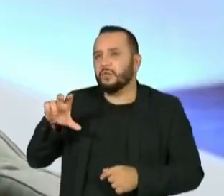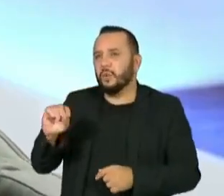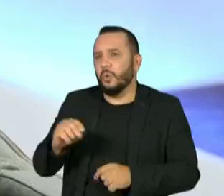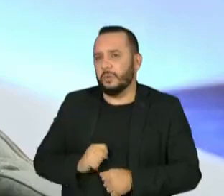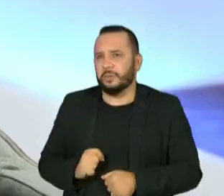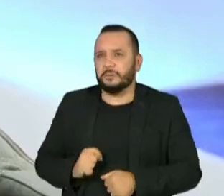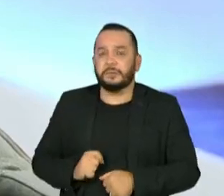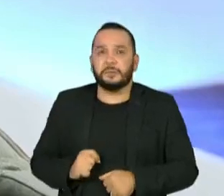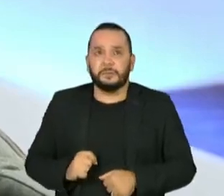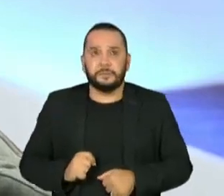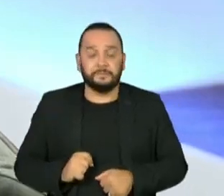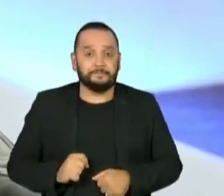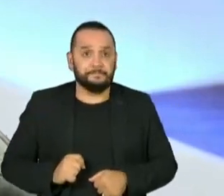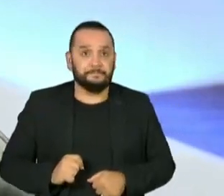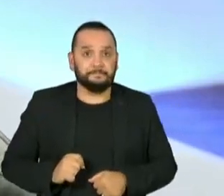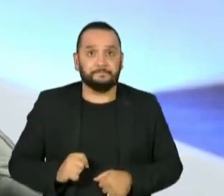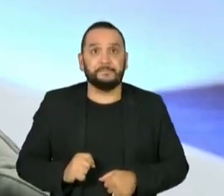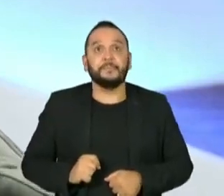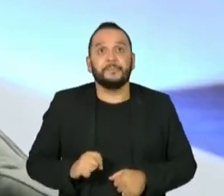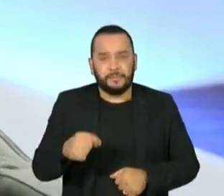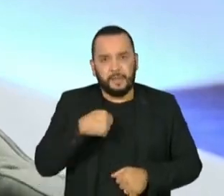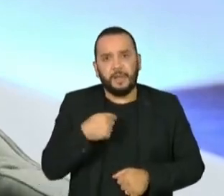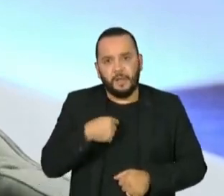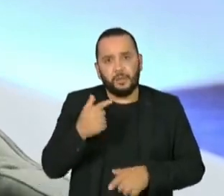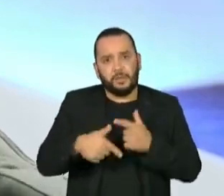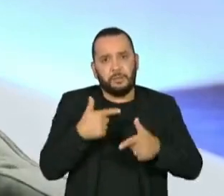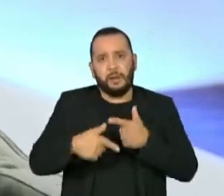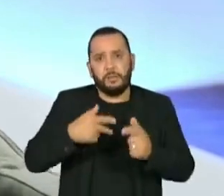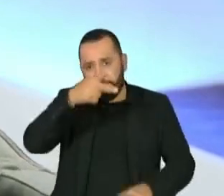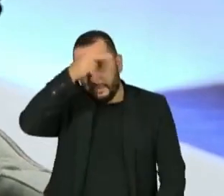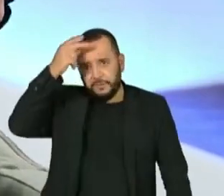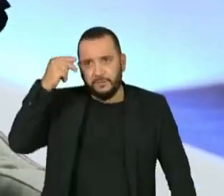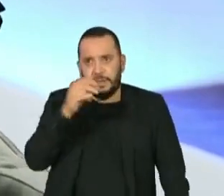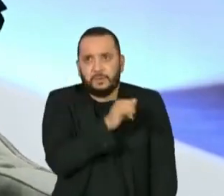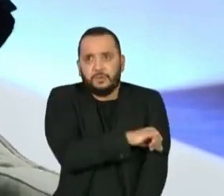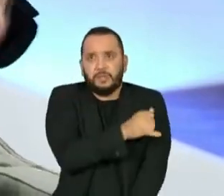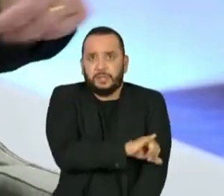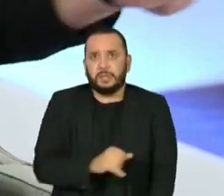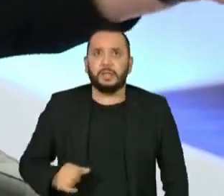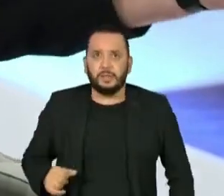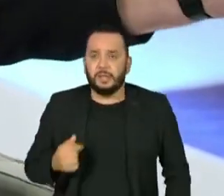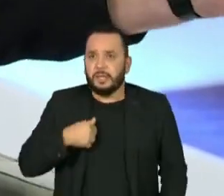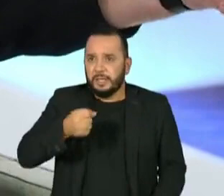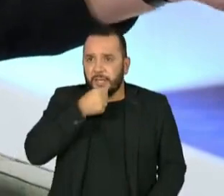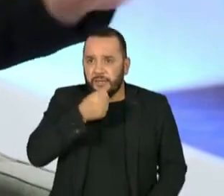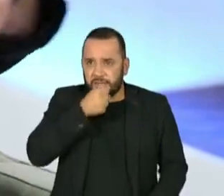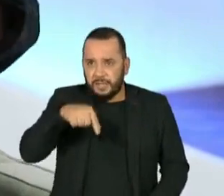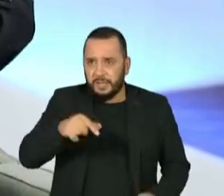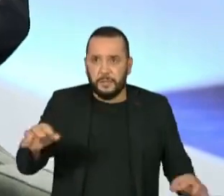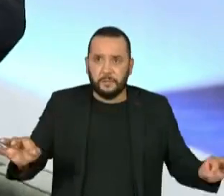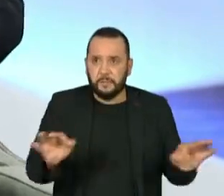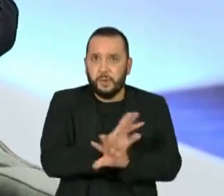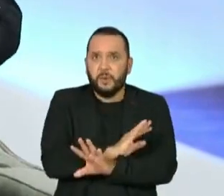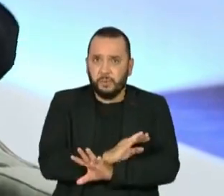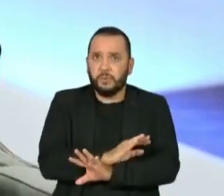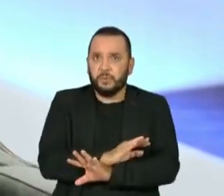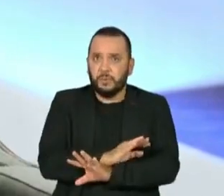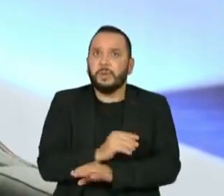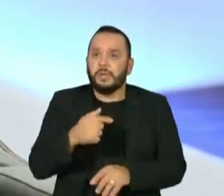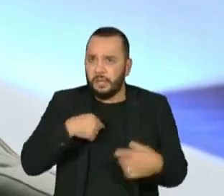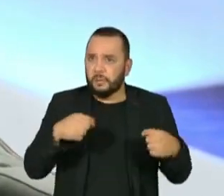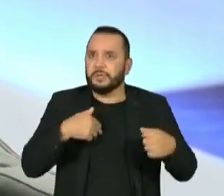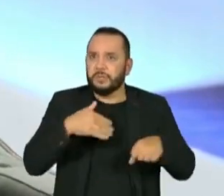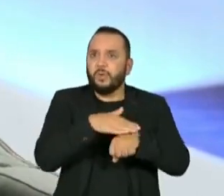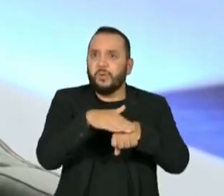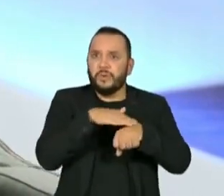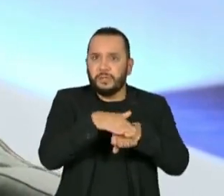Tiago, eu tenho uma... eu ocupo a função de prefeito da cidade. Quando acabar essa entrevista aqui ou amanhã de manhã, eu tenho que dialogar